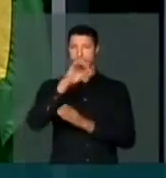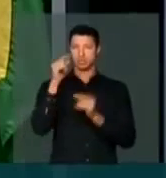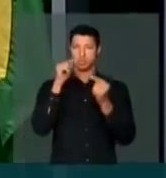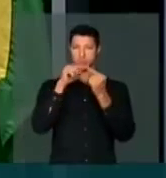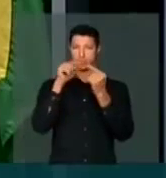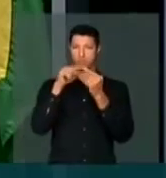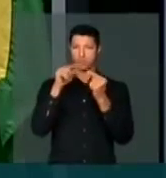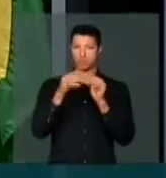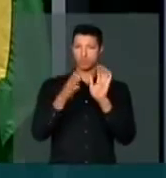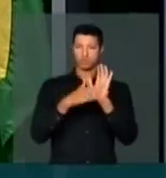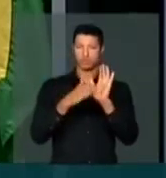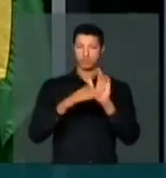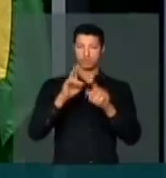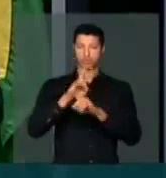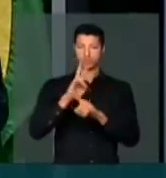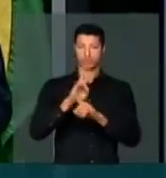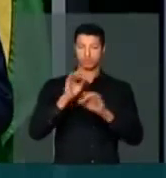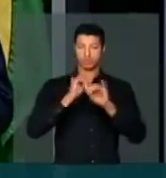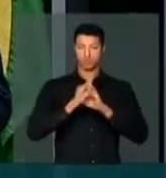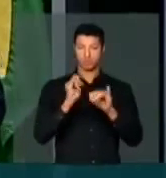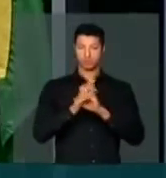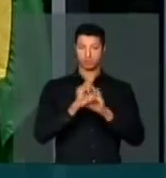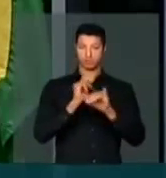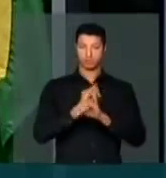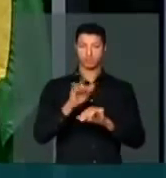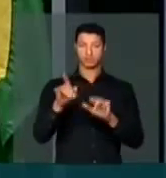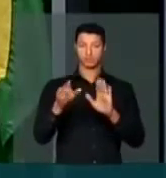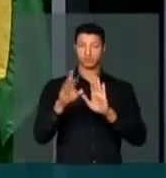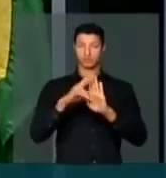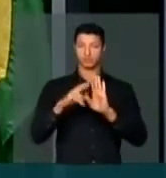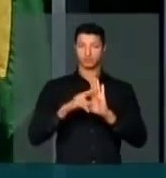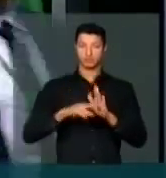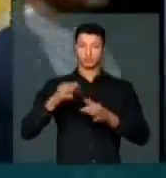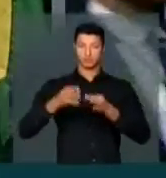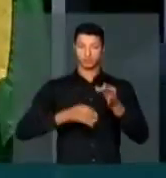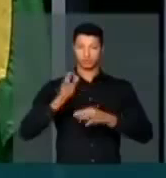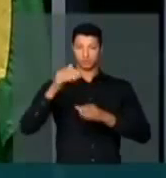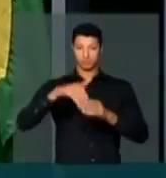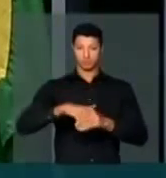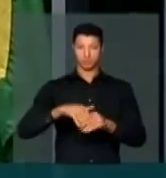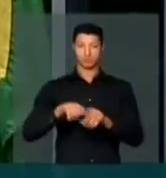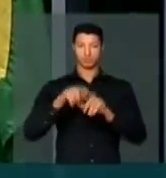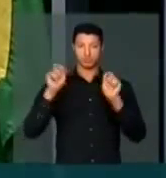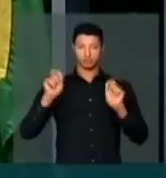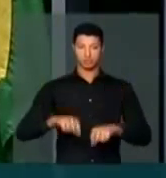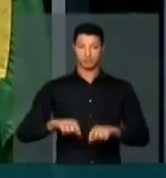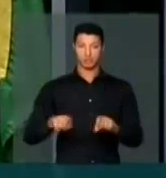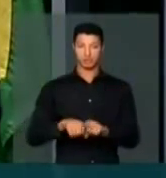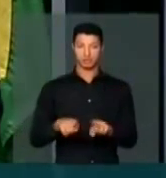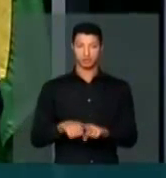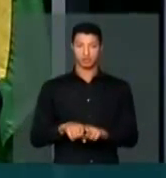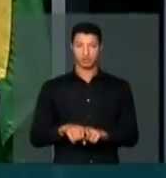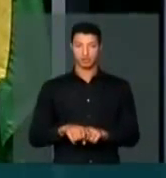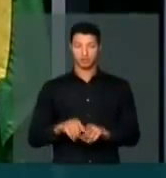acordo com as propostas defendidas na campanha e registradas na Justiça Eleitoral, deverão ser